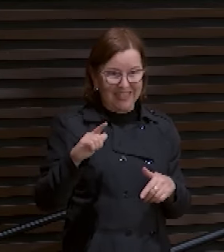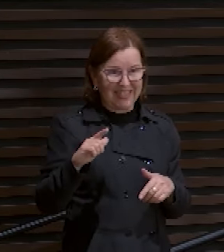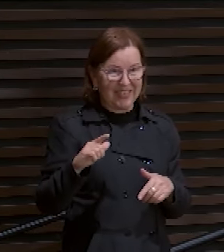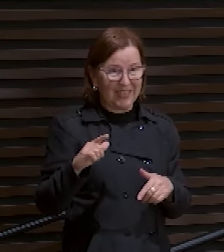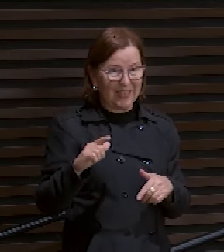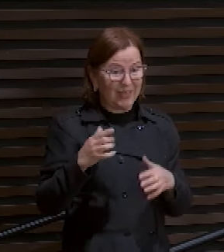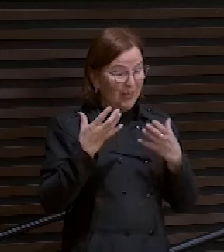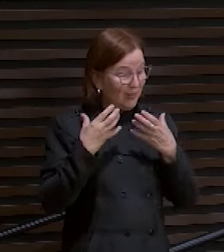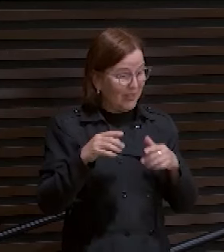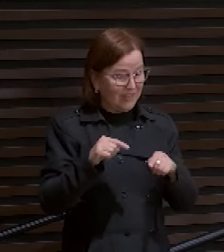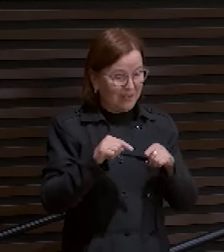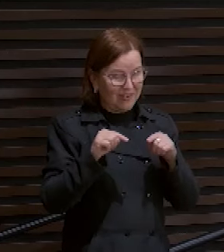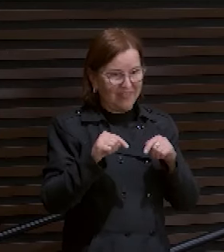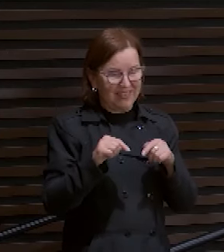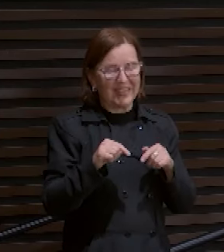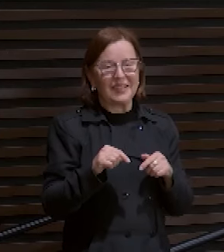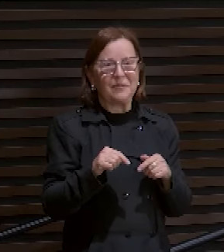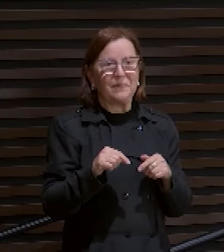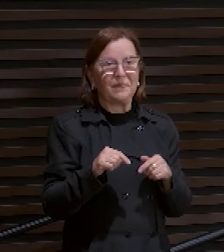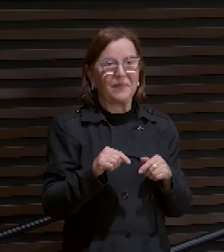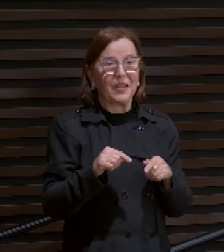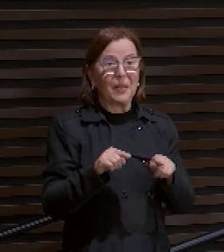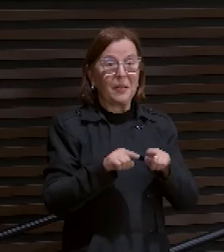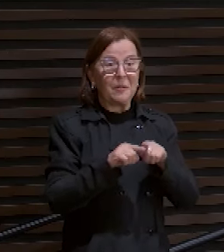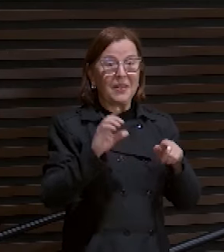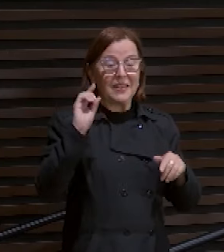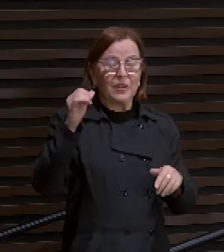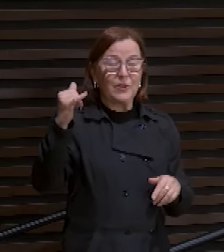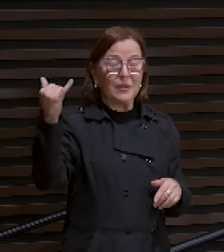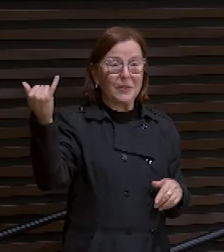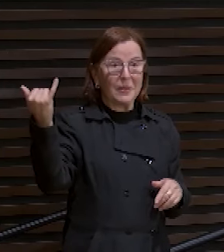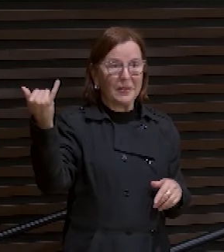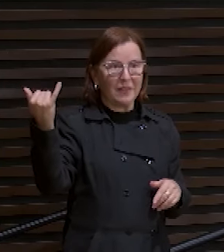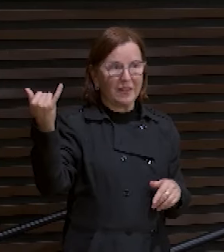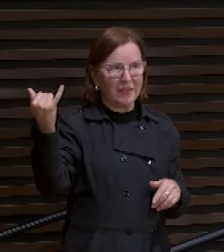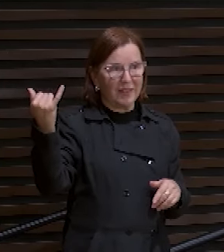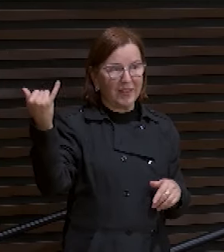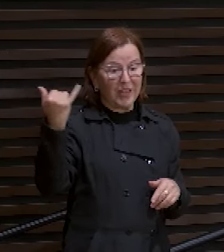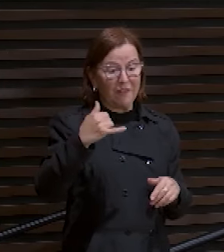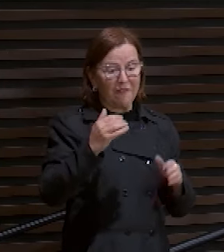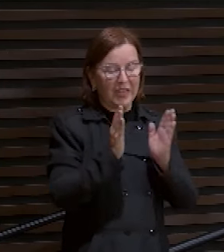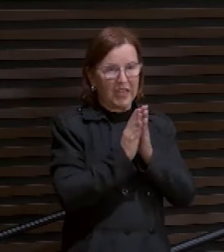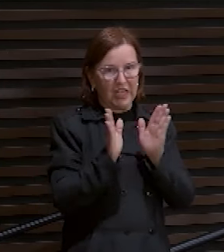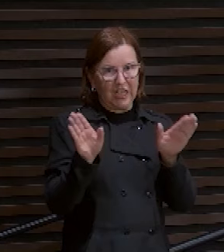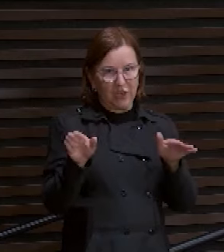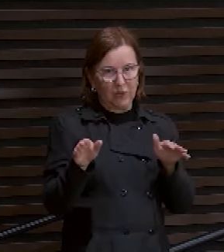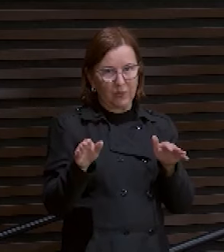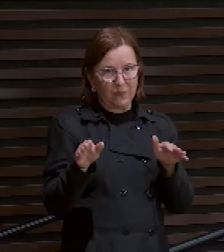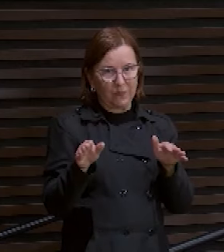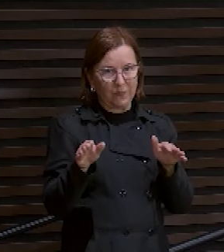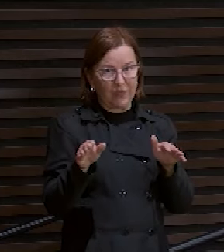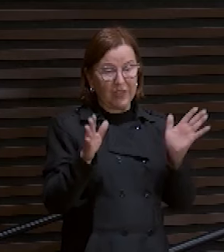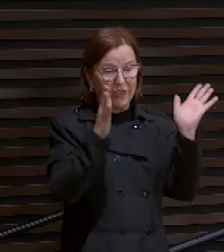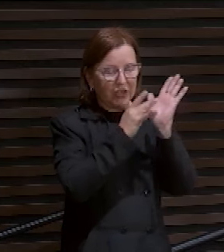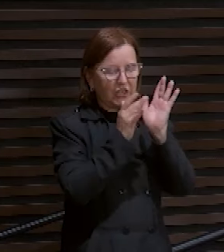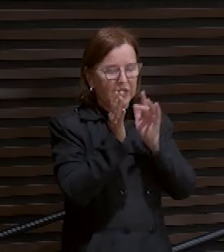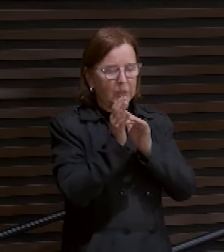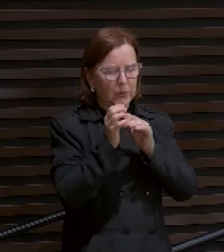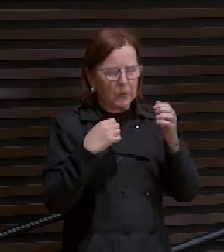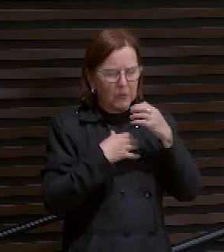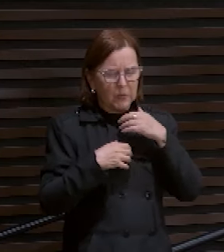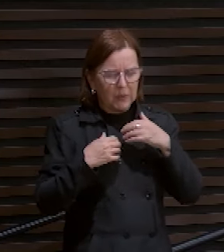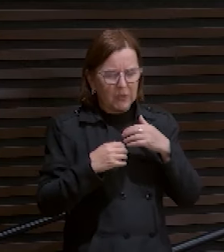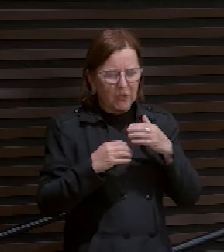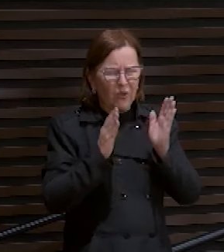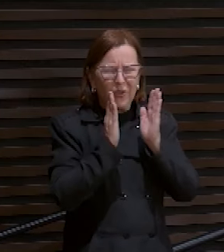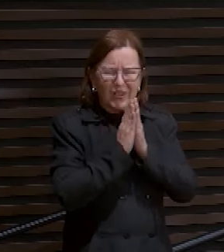amor é esse, meus irmãos? E estando em agonia, presta atenção. E estando em agonia, orava mais intensamente.